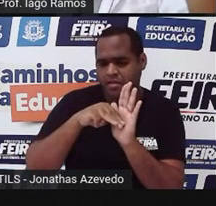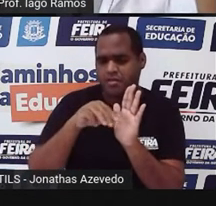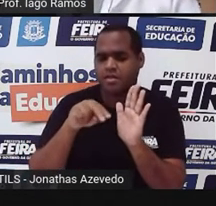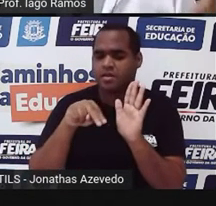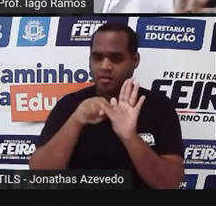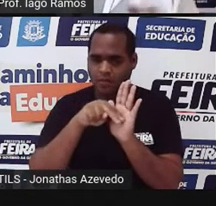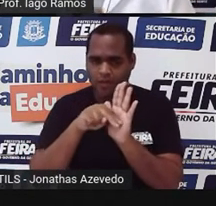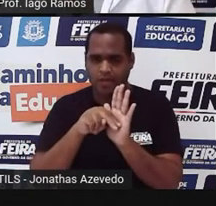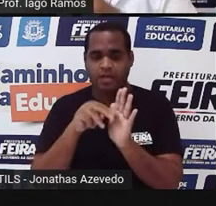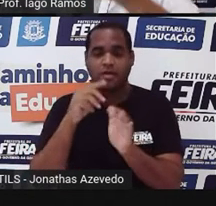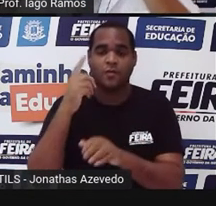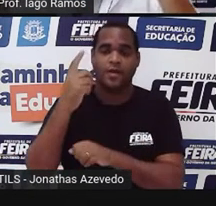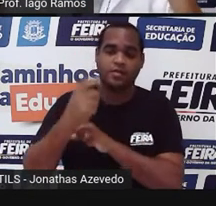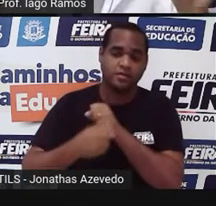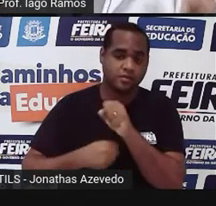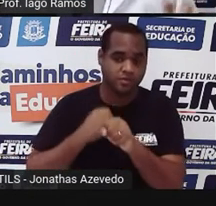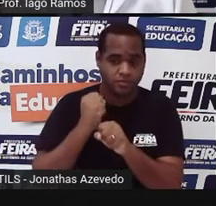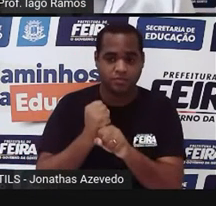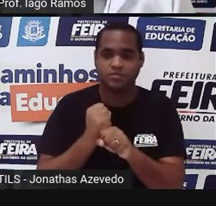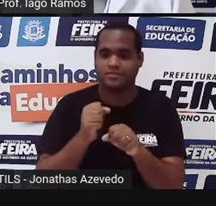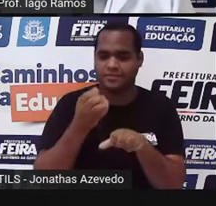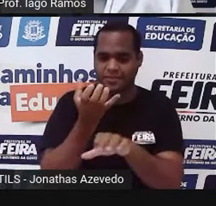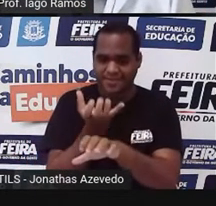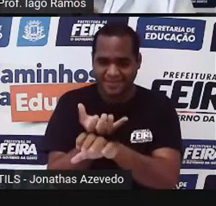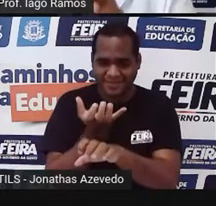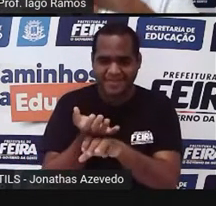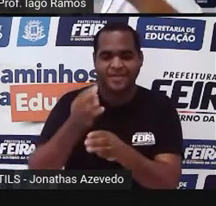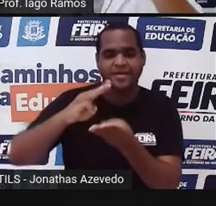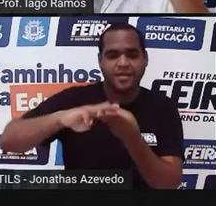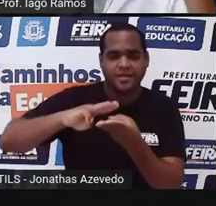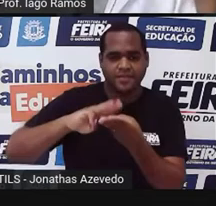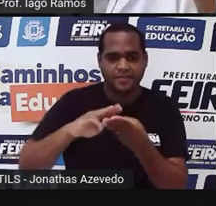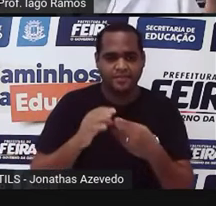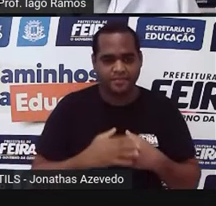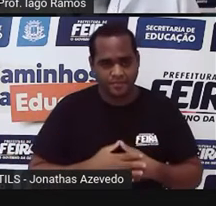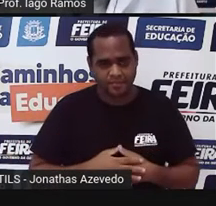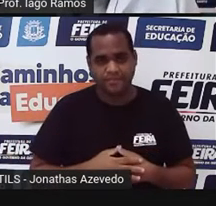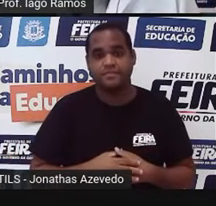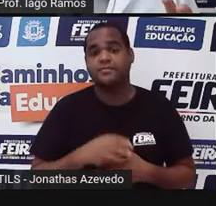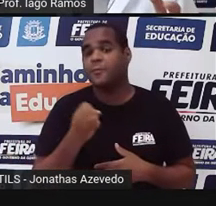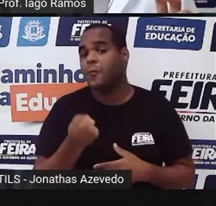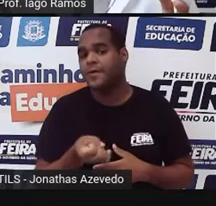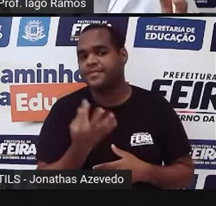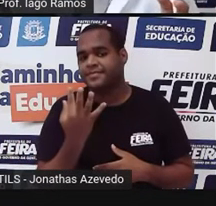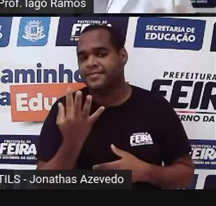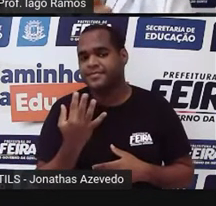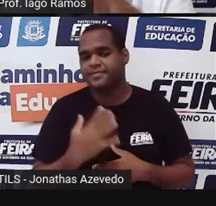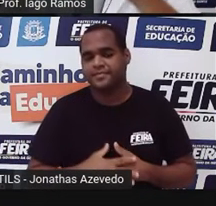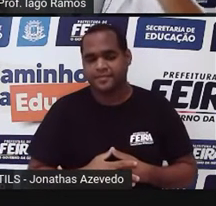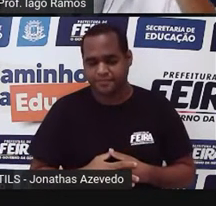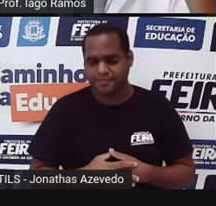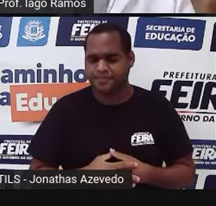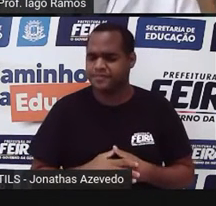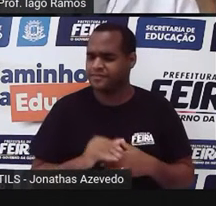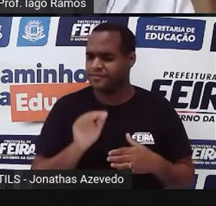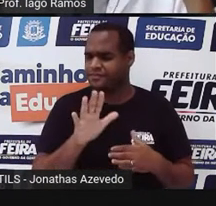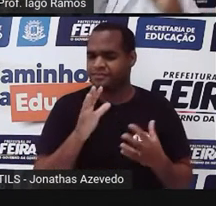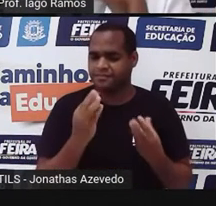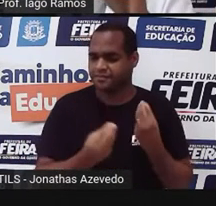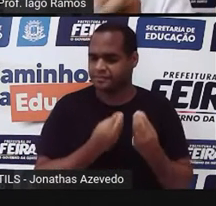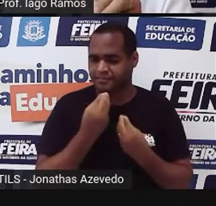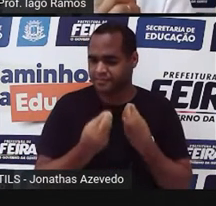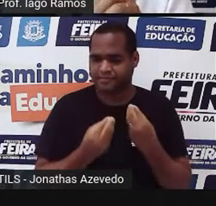inteiro, na matéria de matemática, quanto foi? Como é que a gente chega